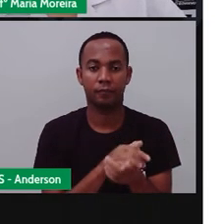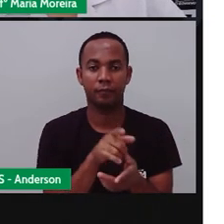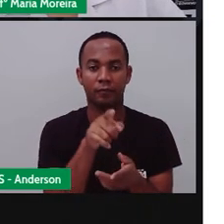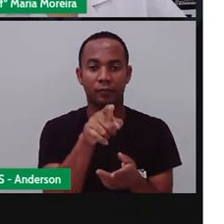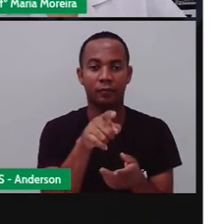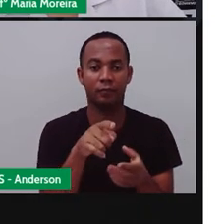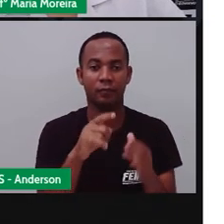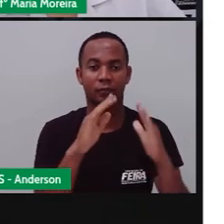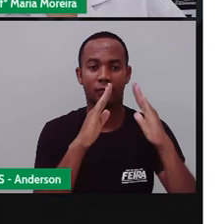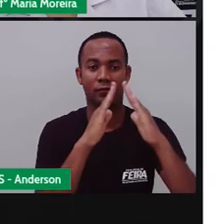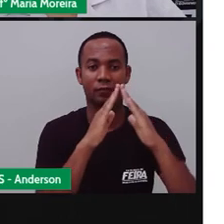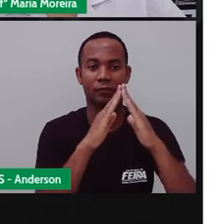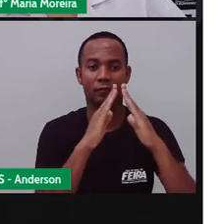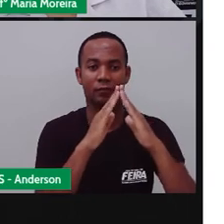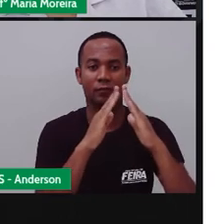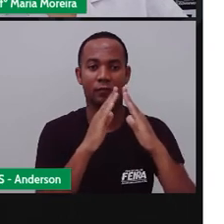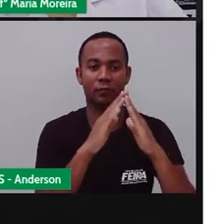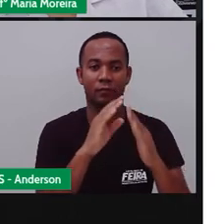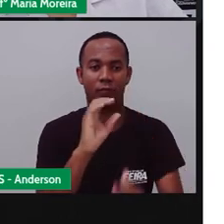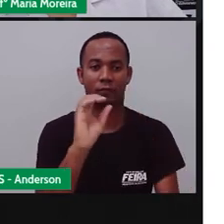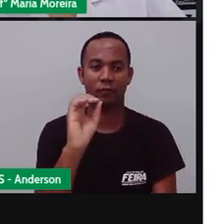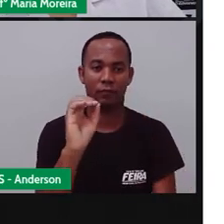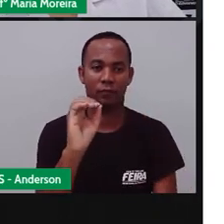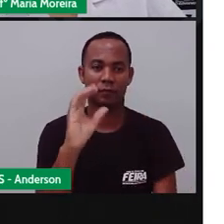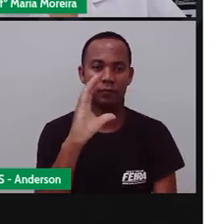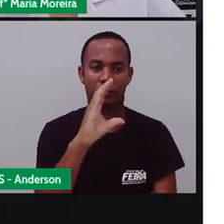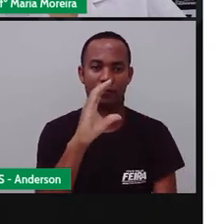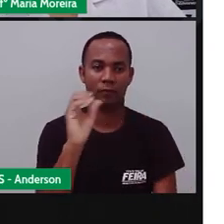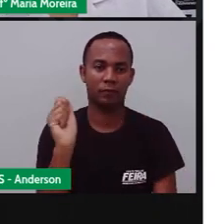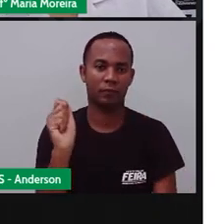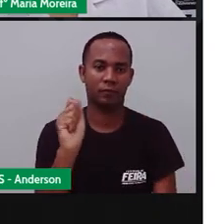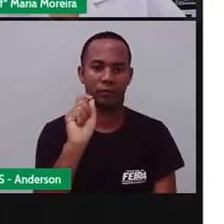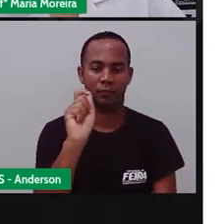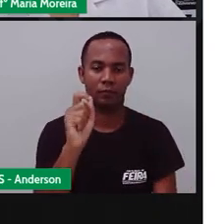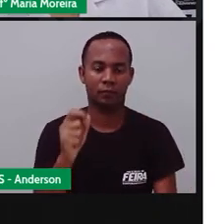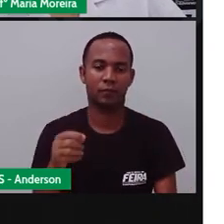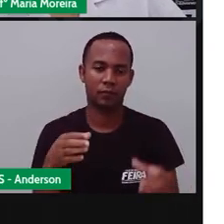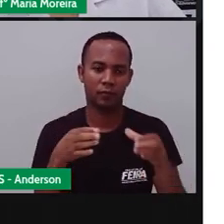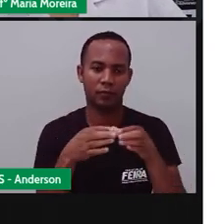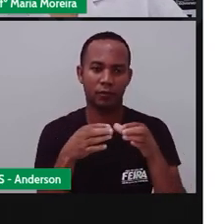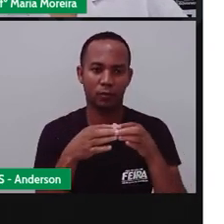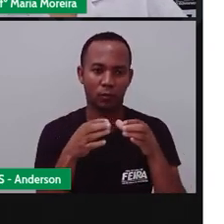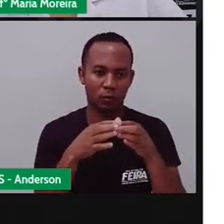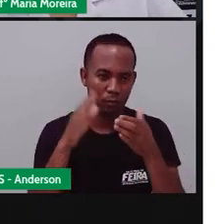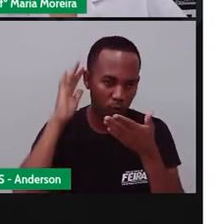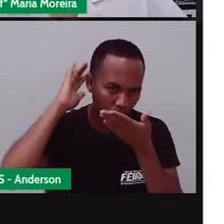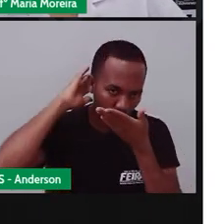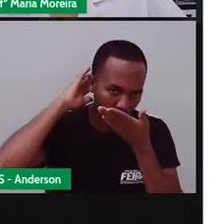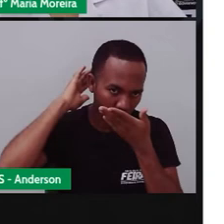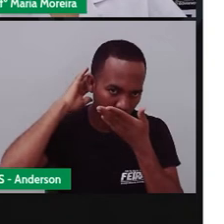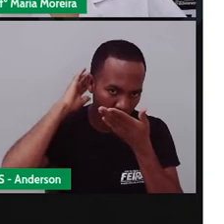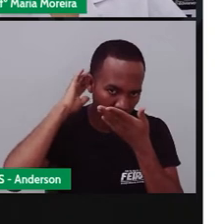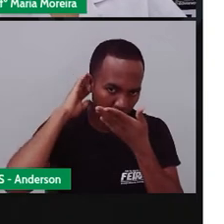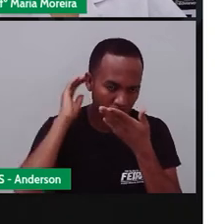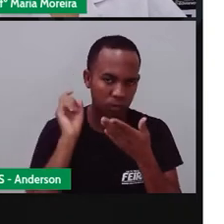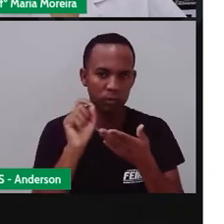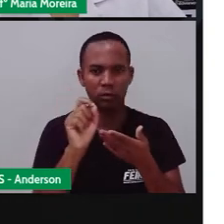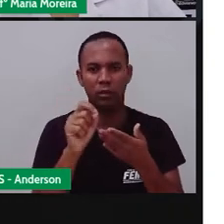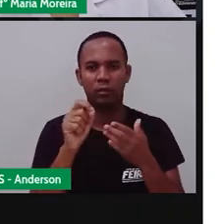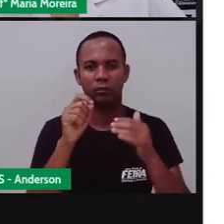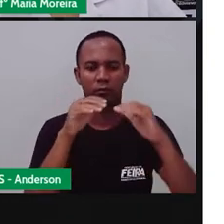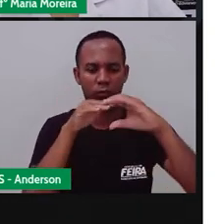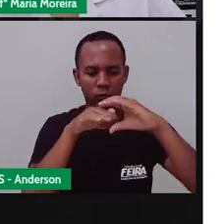As ocas, né? As ocas são as habitações indígenas, tipicamente o quê? Brasileiras, e o nome